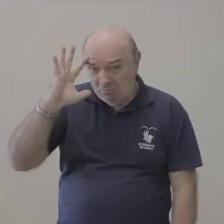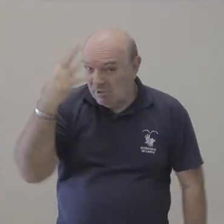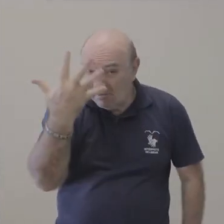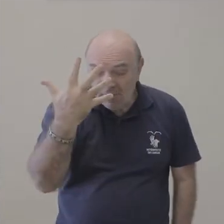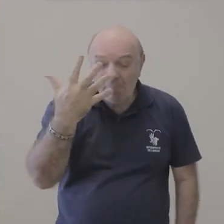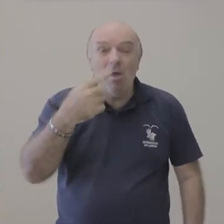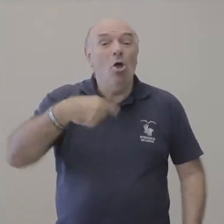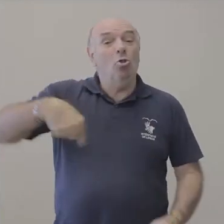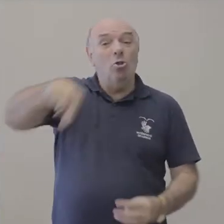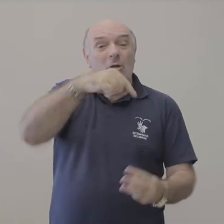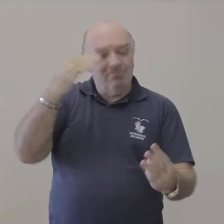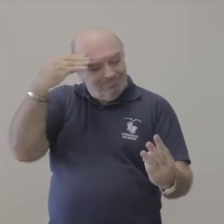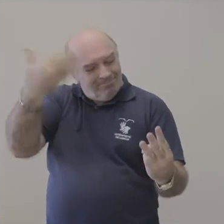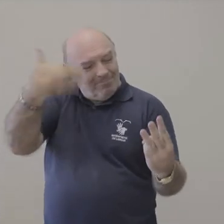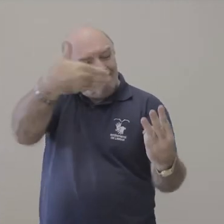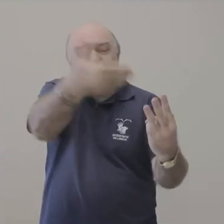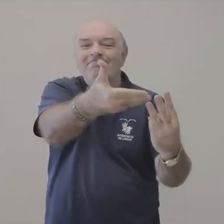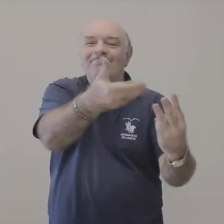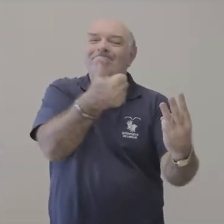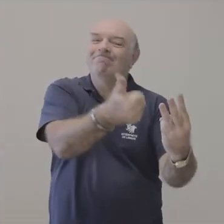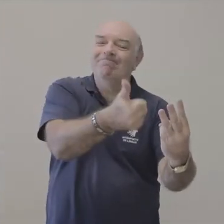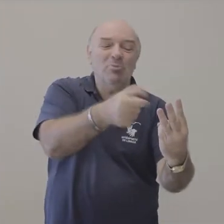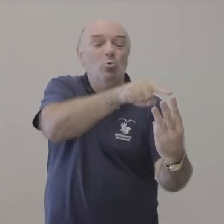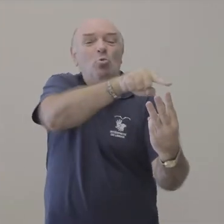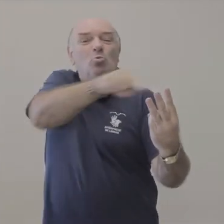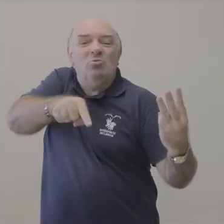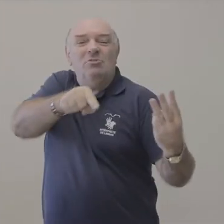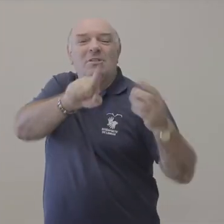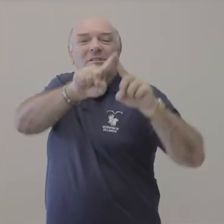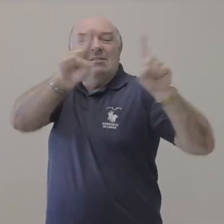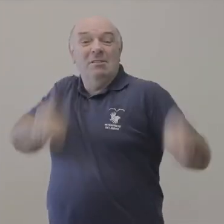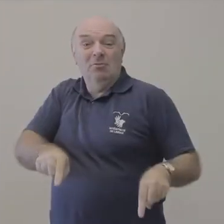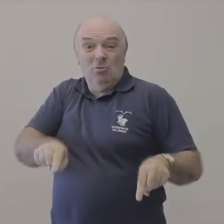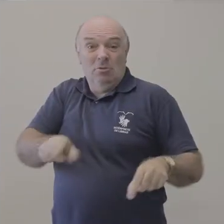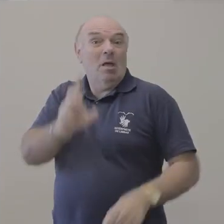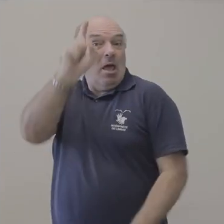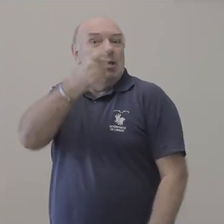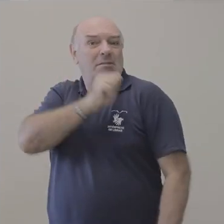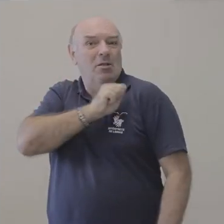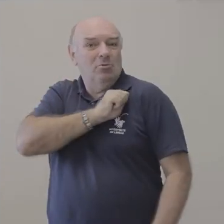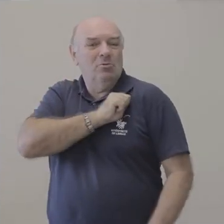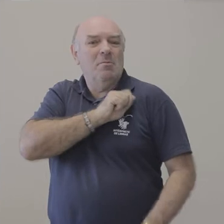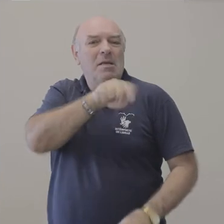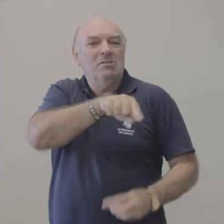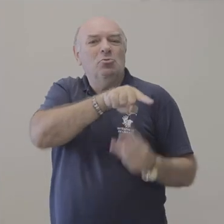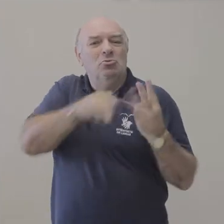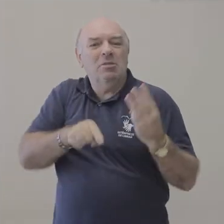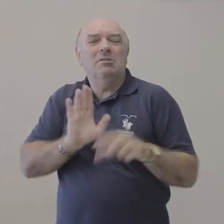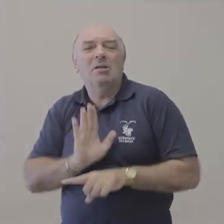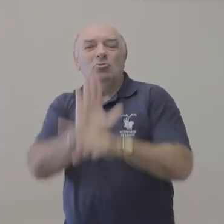decisão, fica a nossa homenagem a esses ex-alunos, hoje servidores, que ao longo de algumas décadas